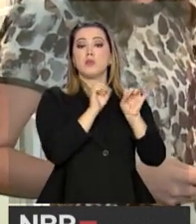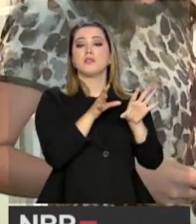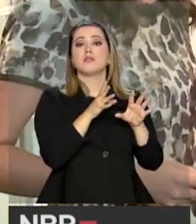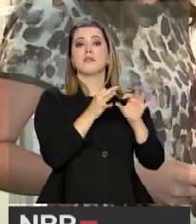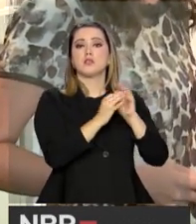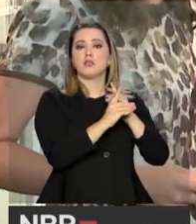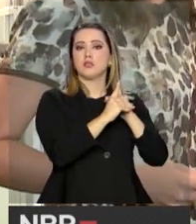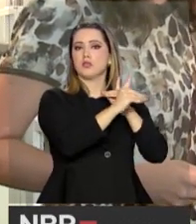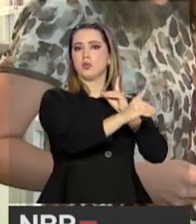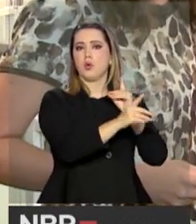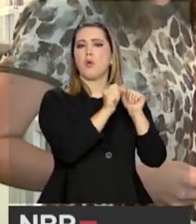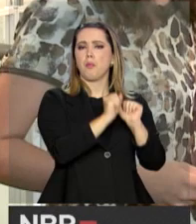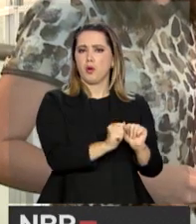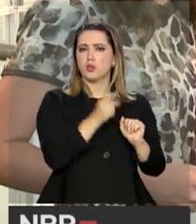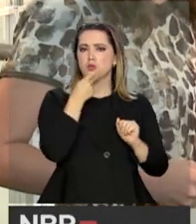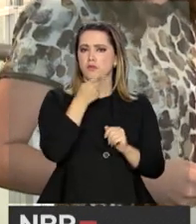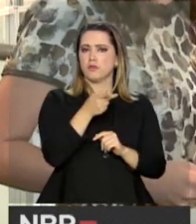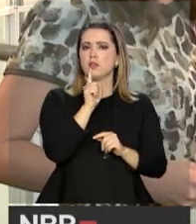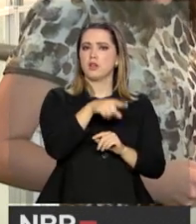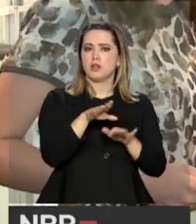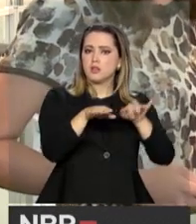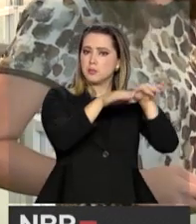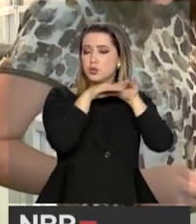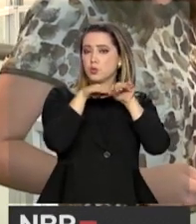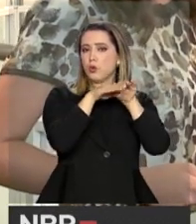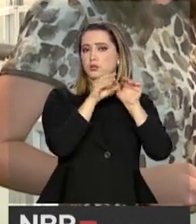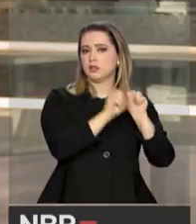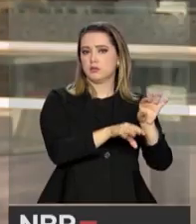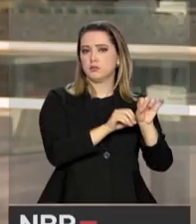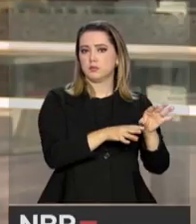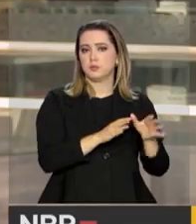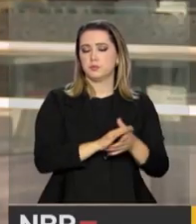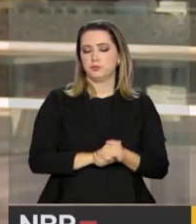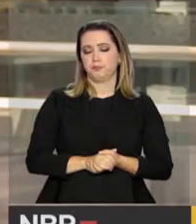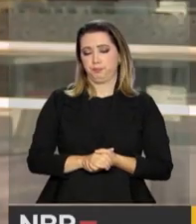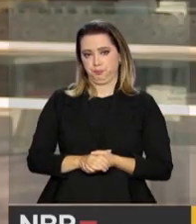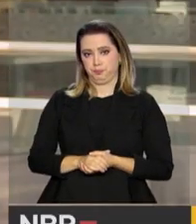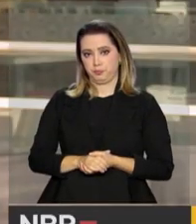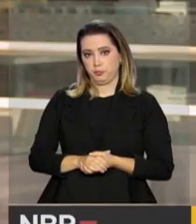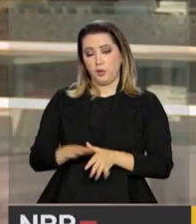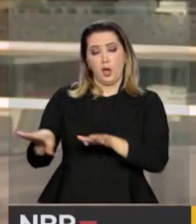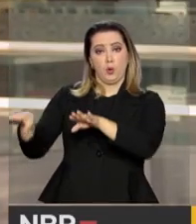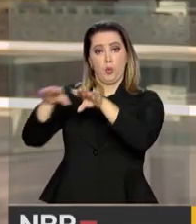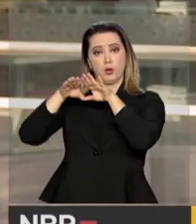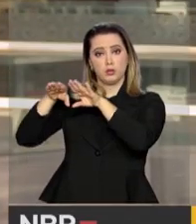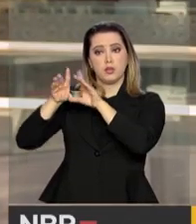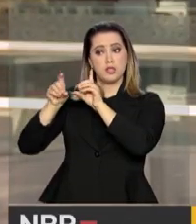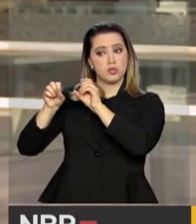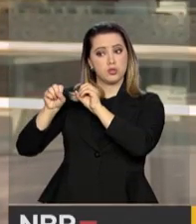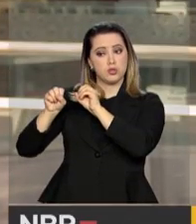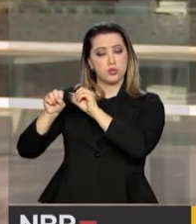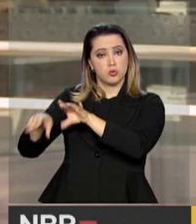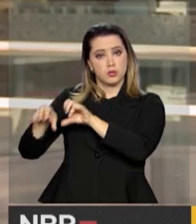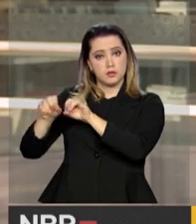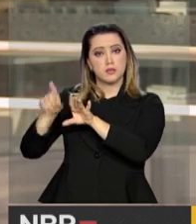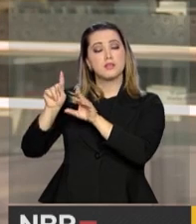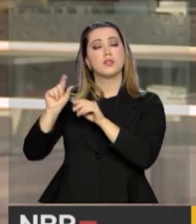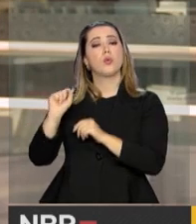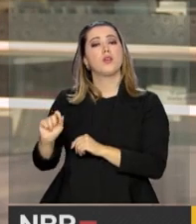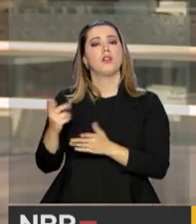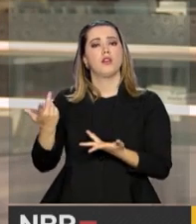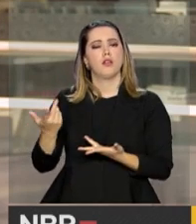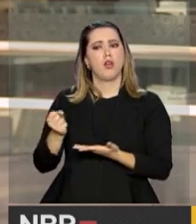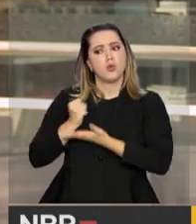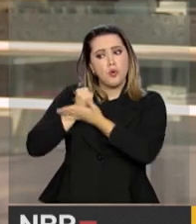à distância, a gente pode dizer que também é uma forma de democratizar a educação? A democratização da educação parte justamente quando você